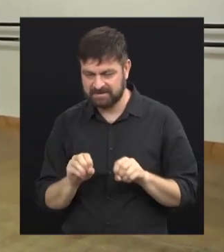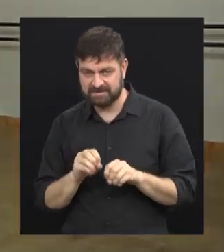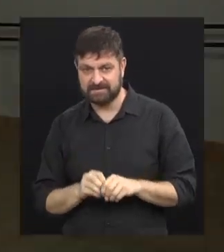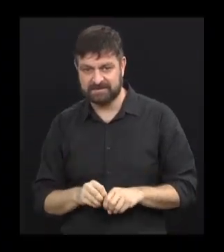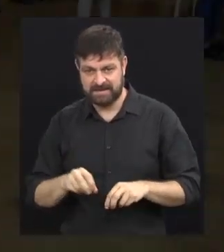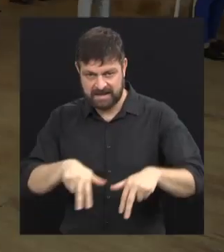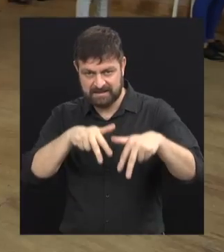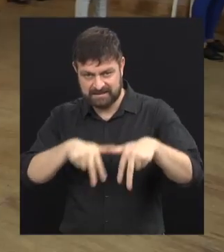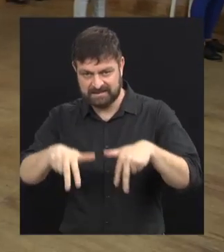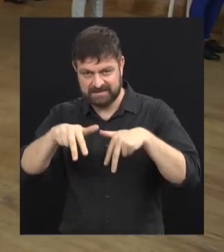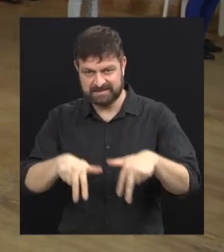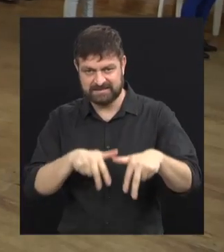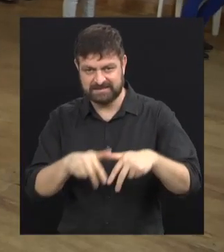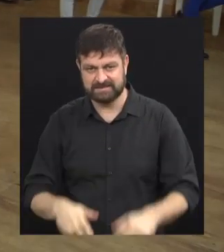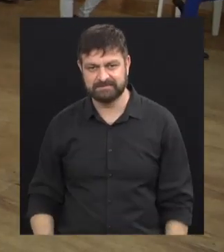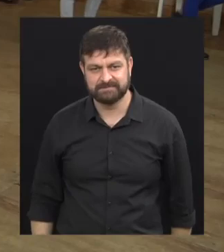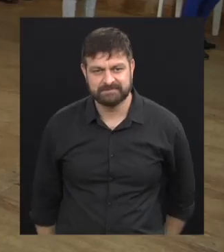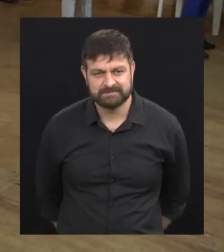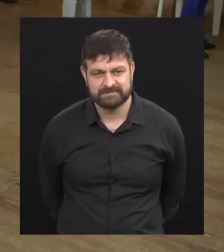e a gente volta já.